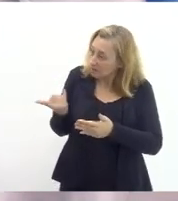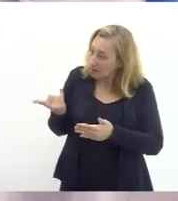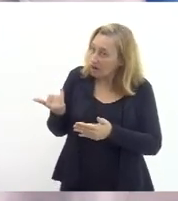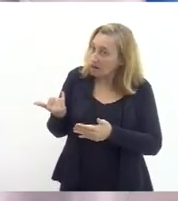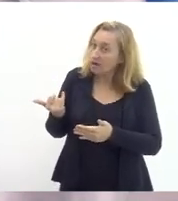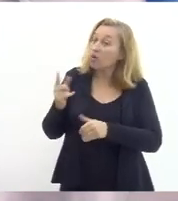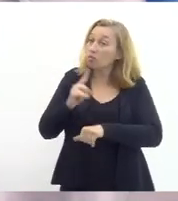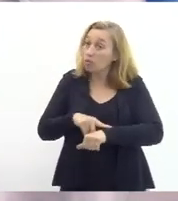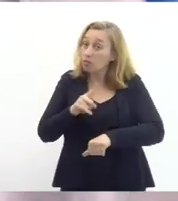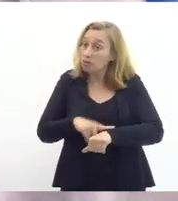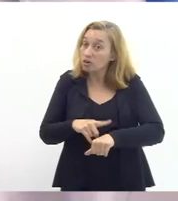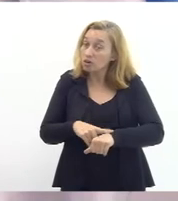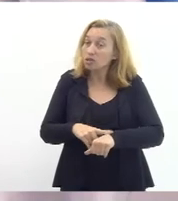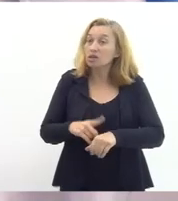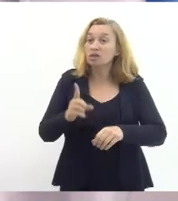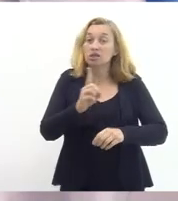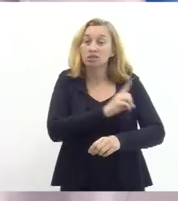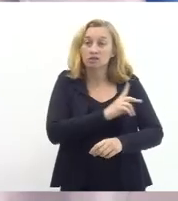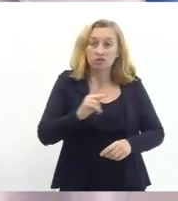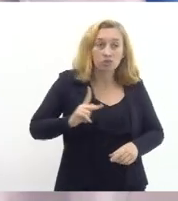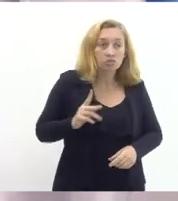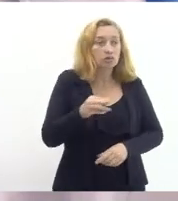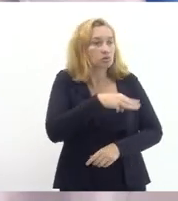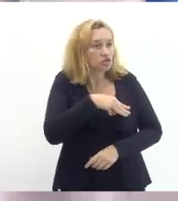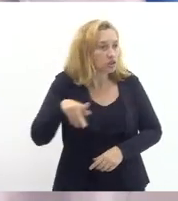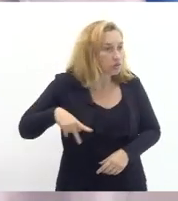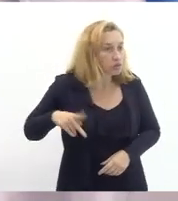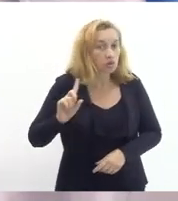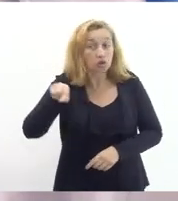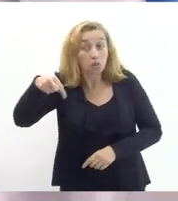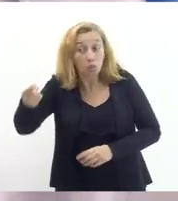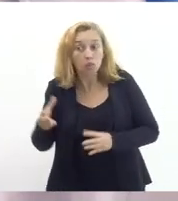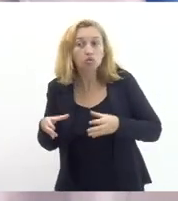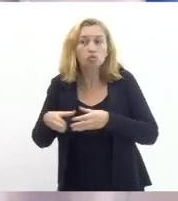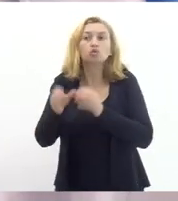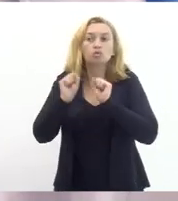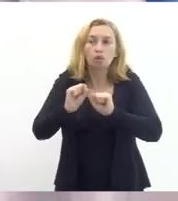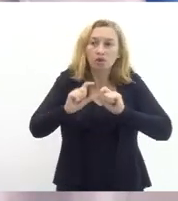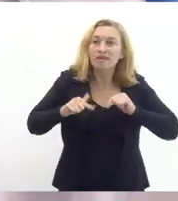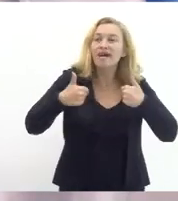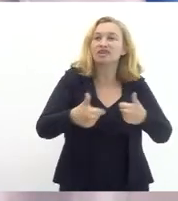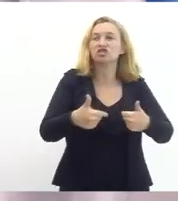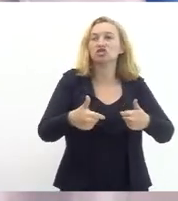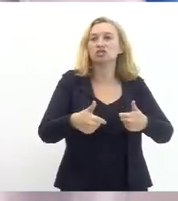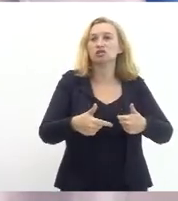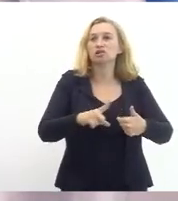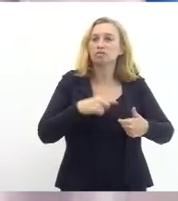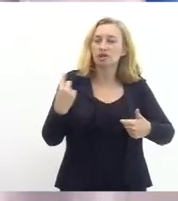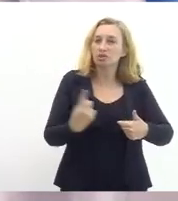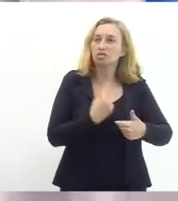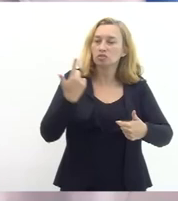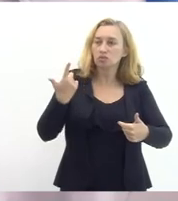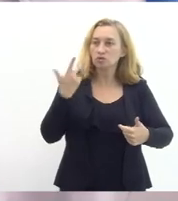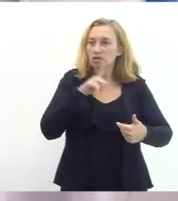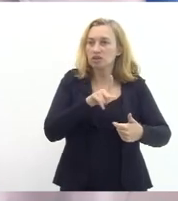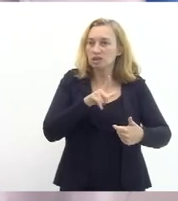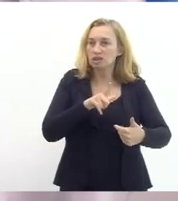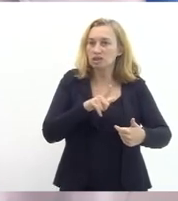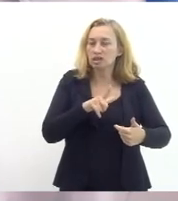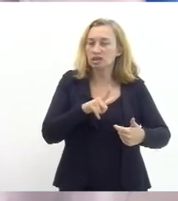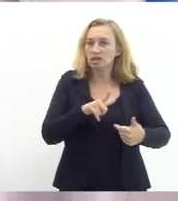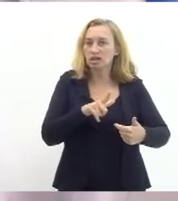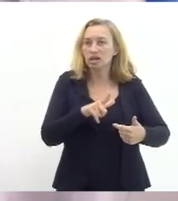momento onde a Defensoria Pública Ministério Público e outros atores também podem entrar para que a gente sane essas